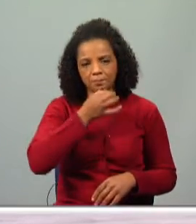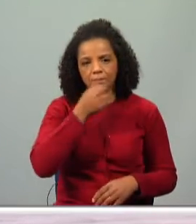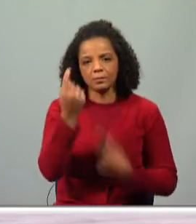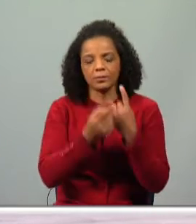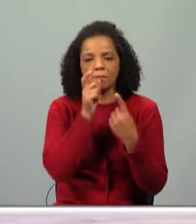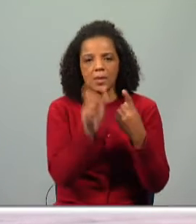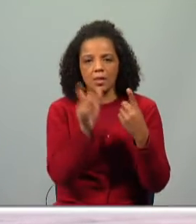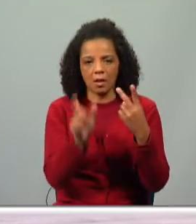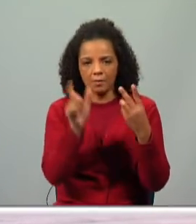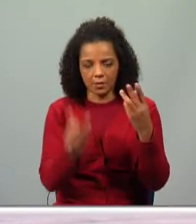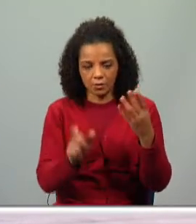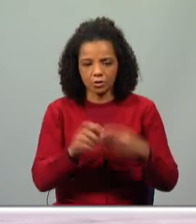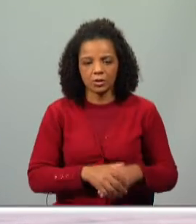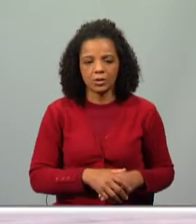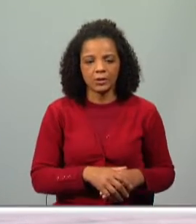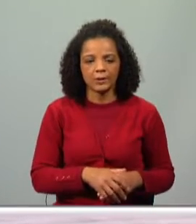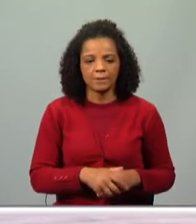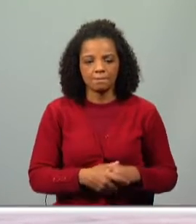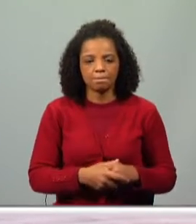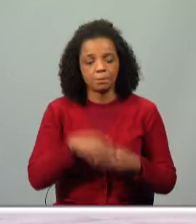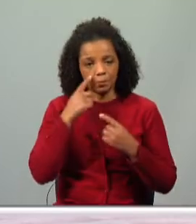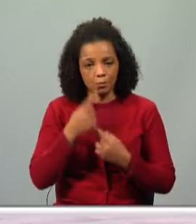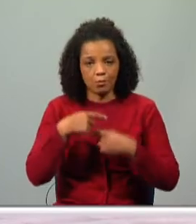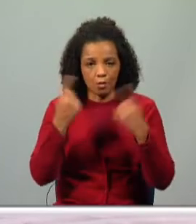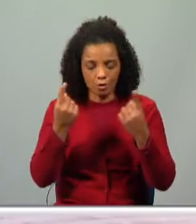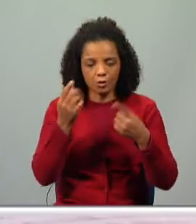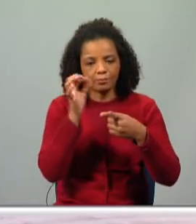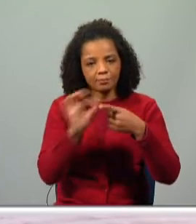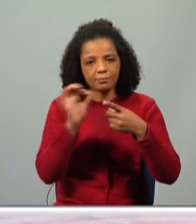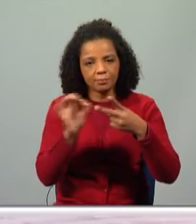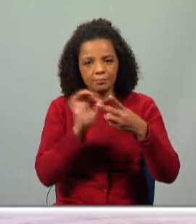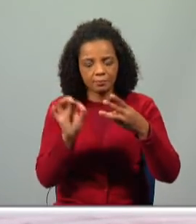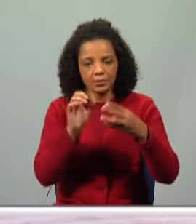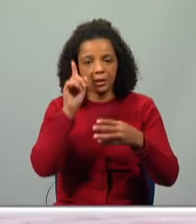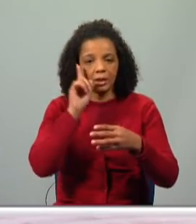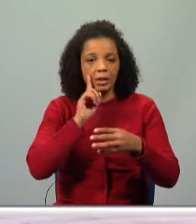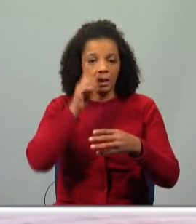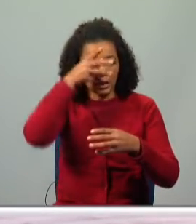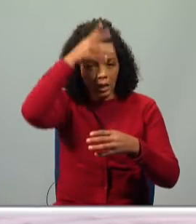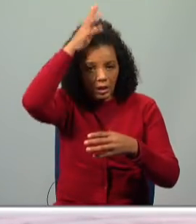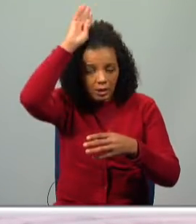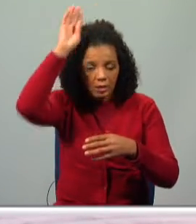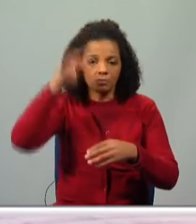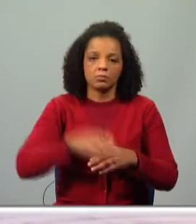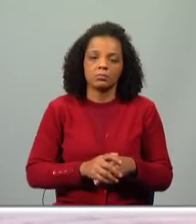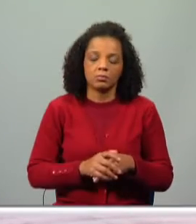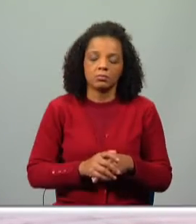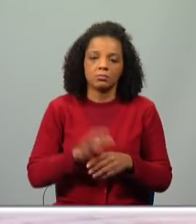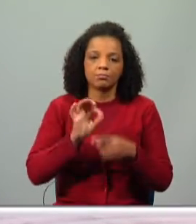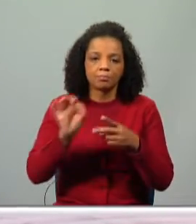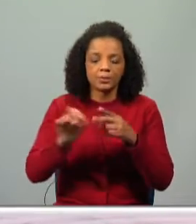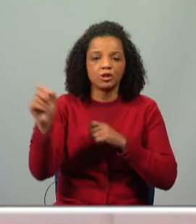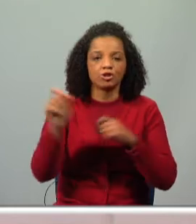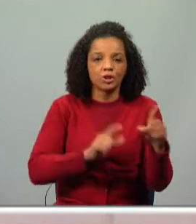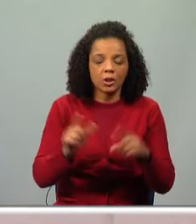algumas palavras que mostram, caracterizam a galinha, que caracterizam as